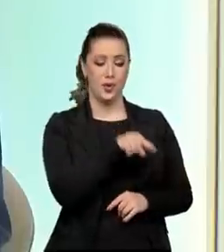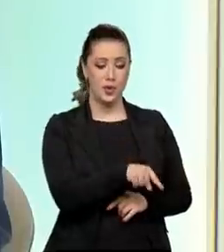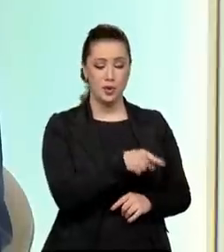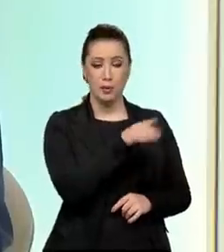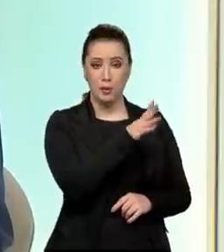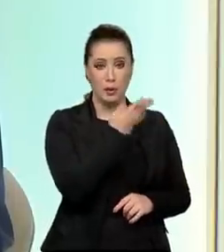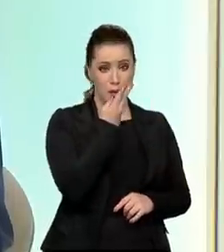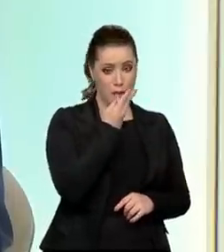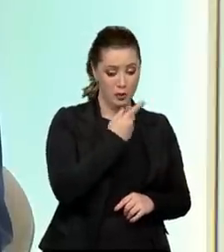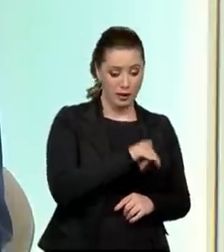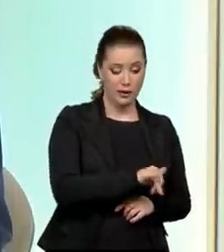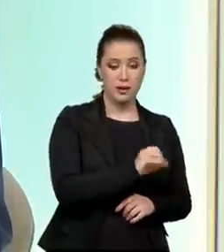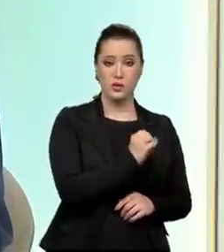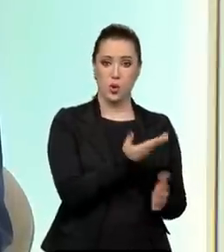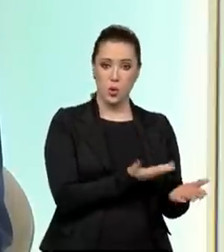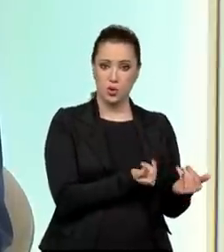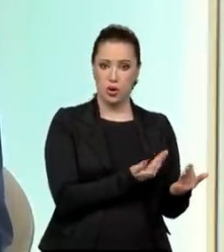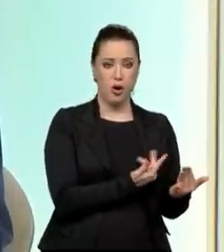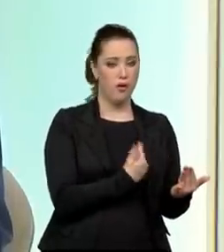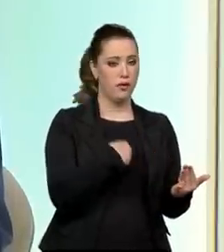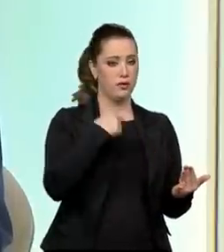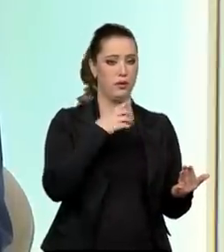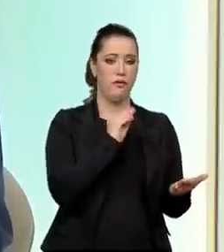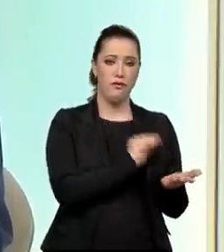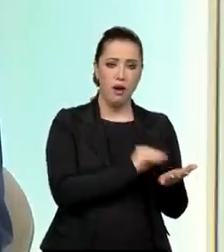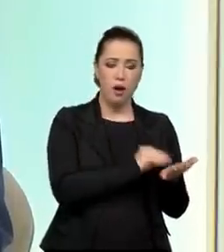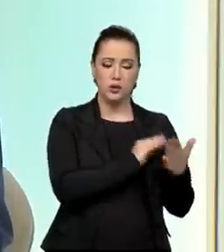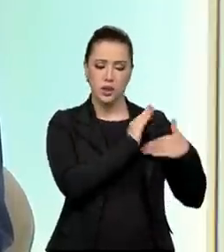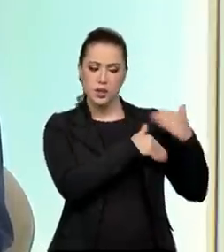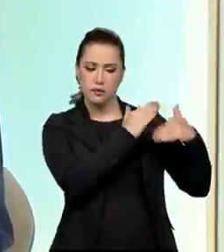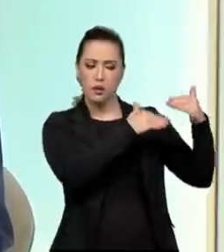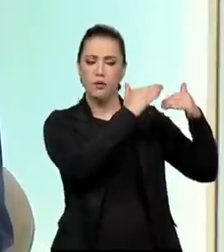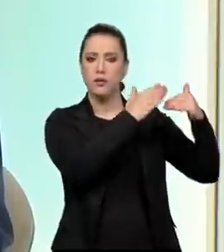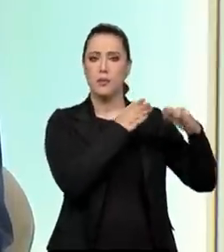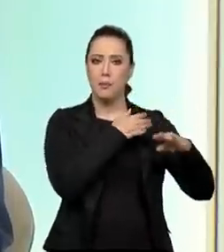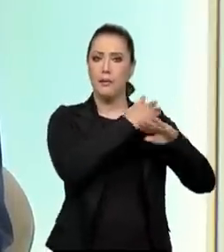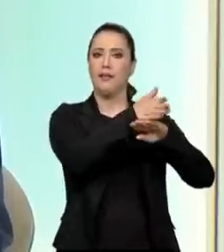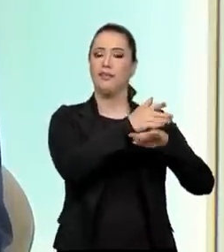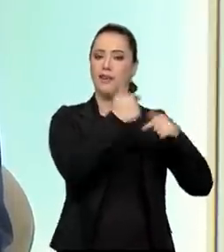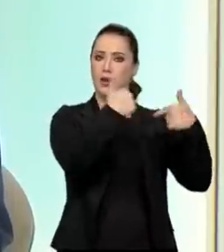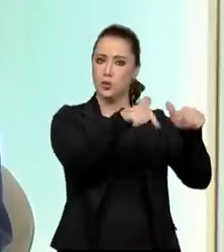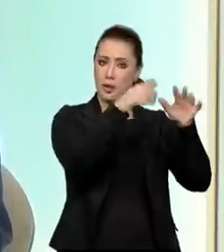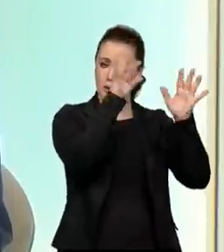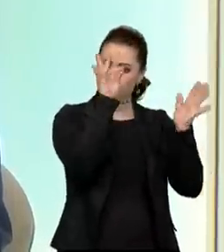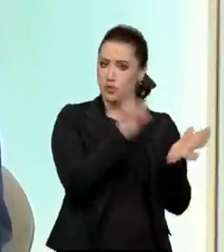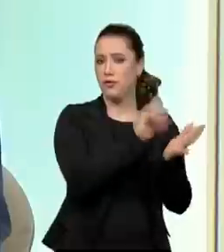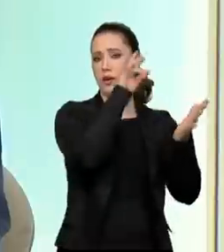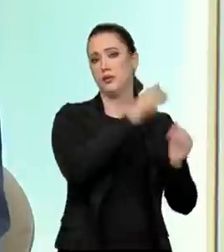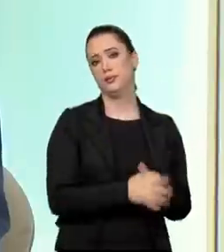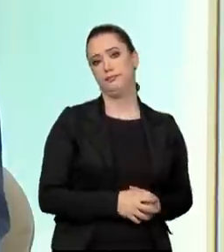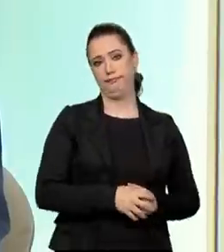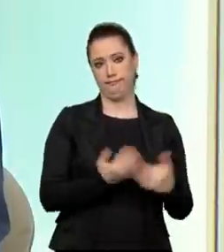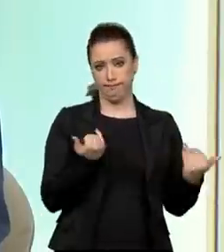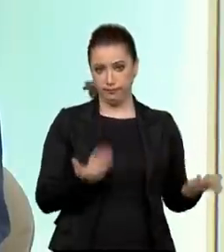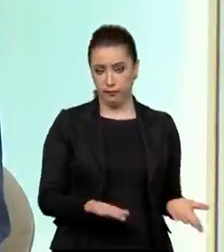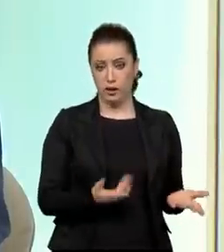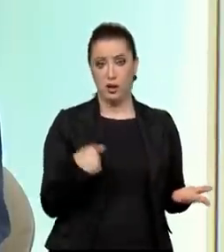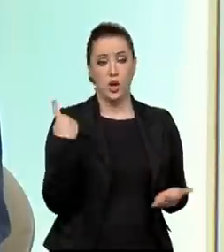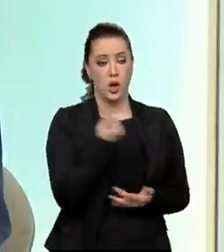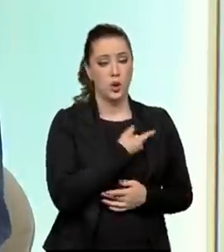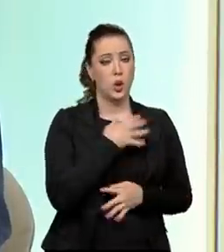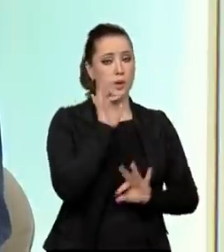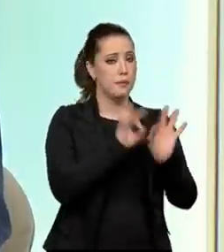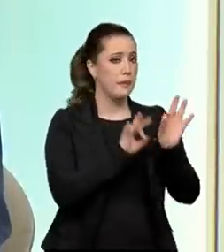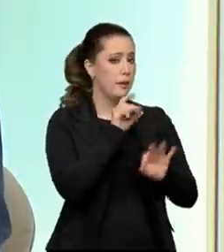biológico e psíquico para entrar na jornada do mundo do trabalho. Então, o que